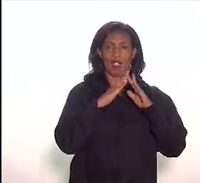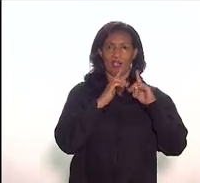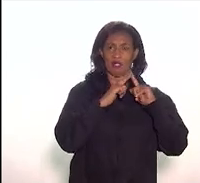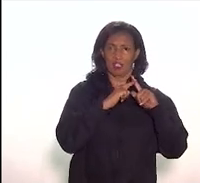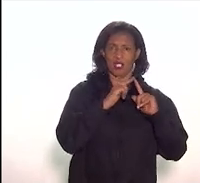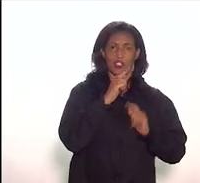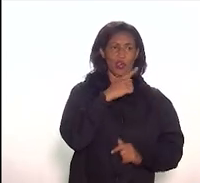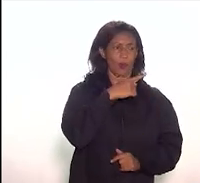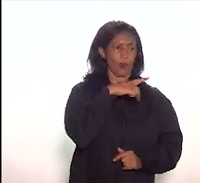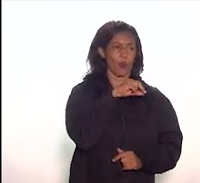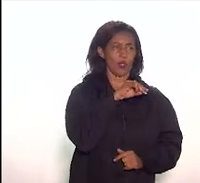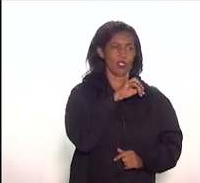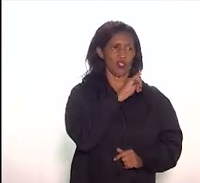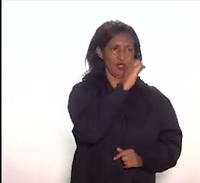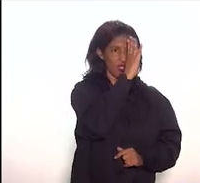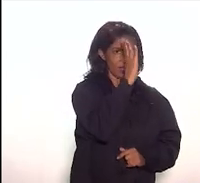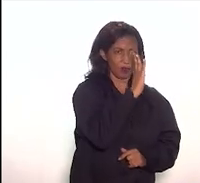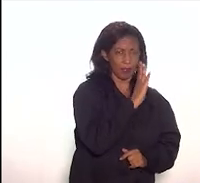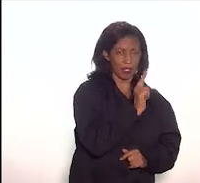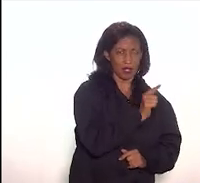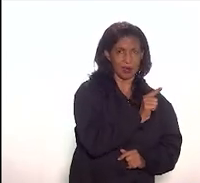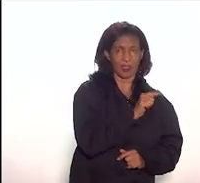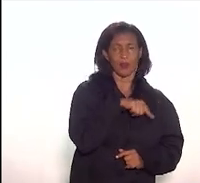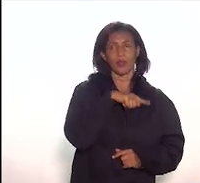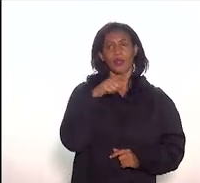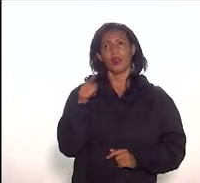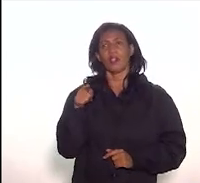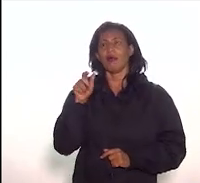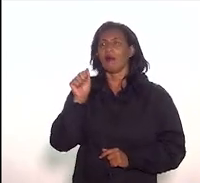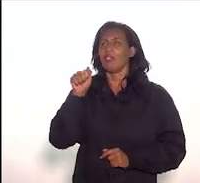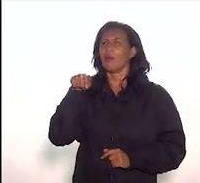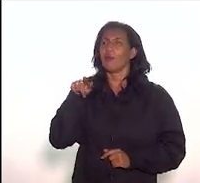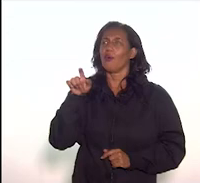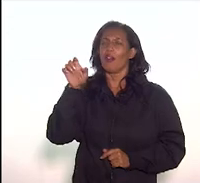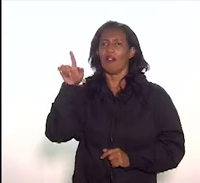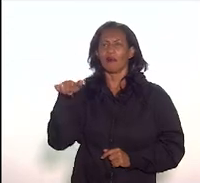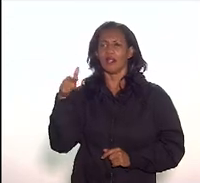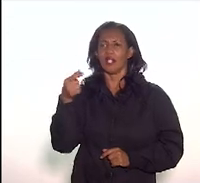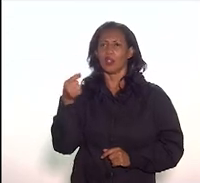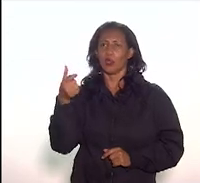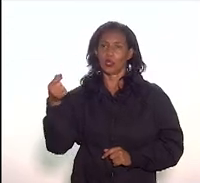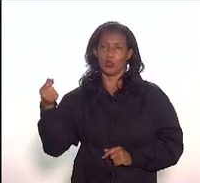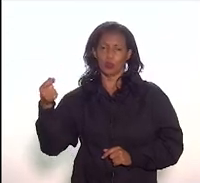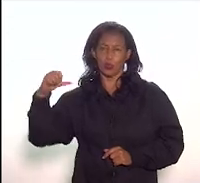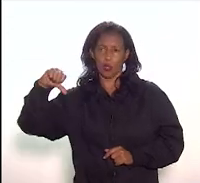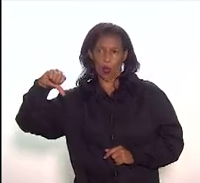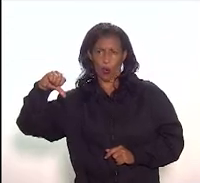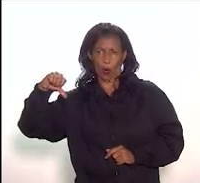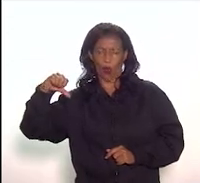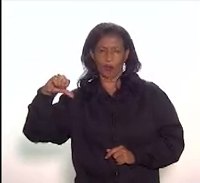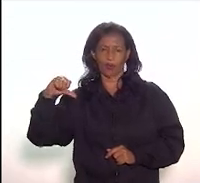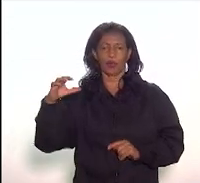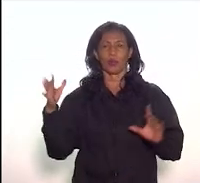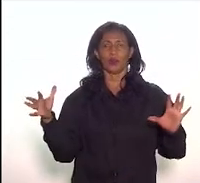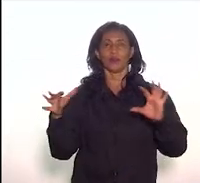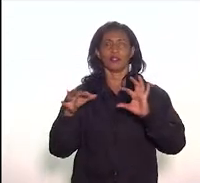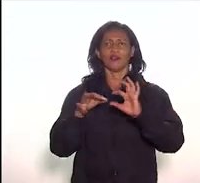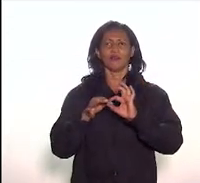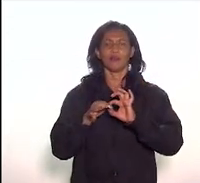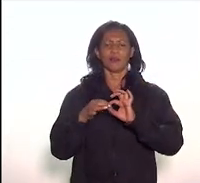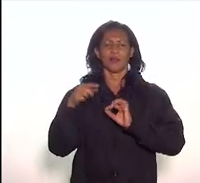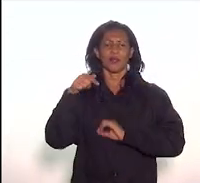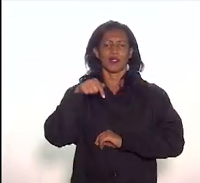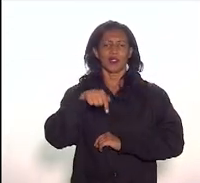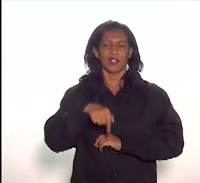Positivista do Brasil e o André Angulo desde 2009 quando trouxe a Igreja Positivista para o